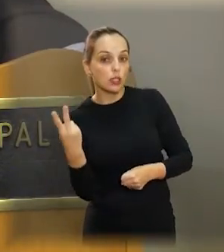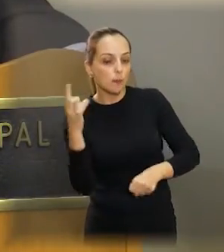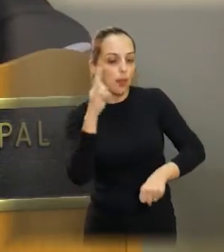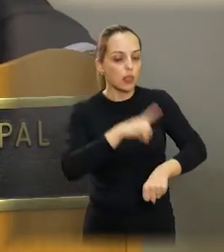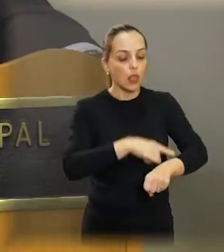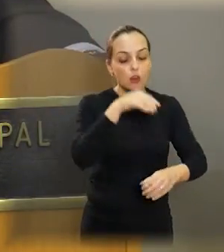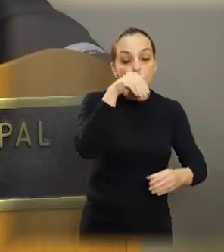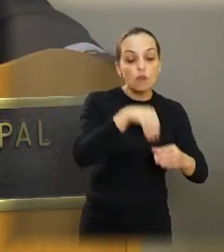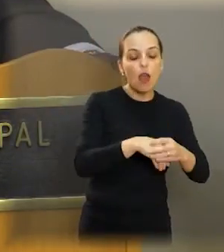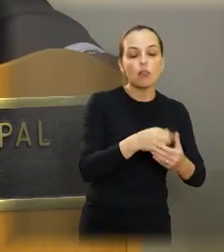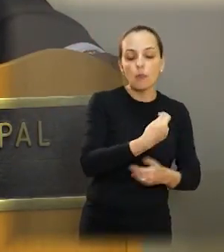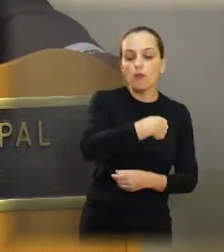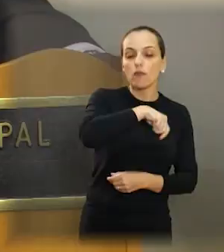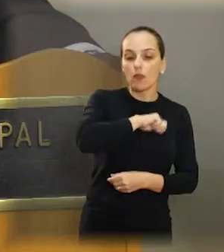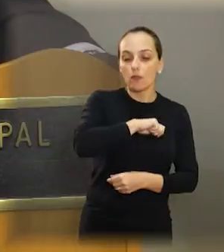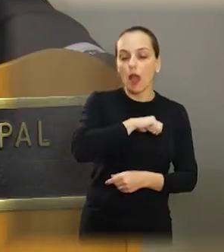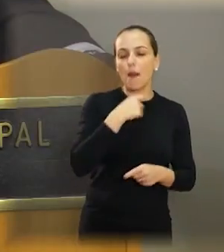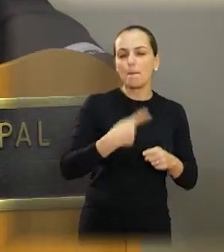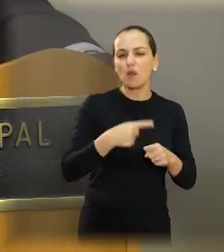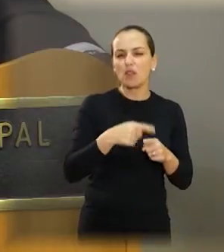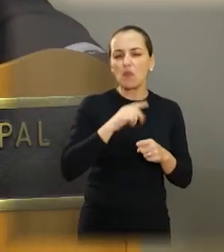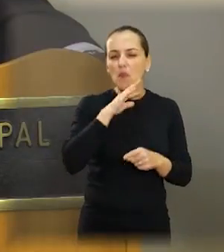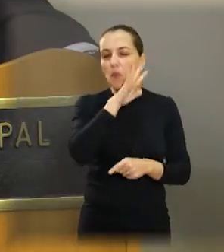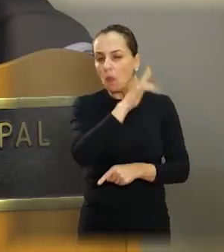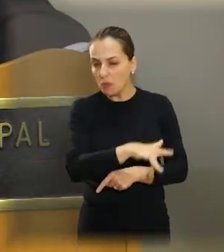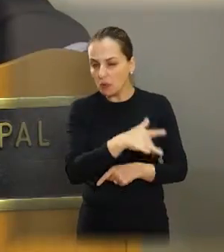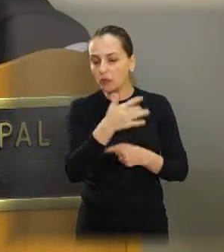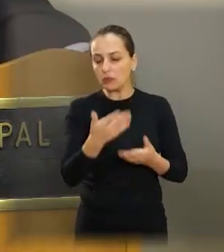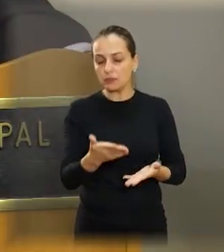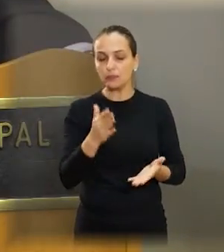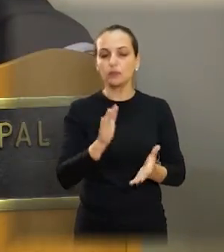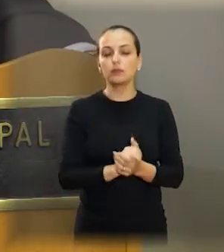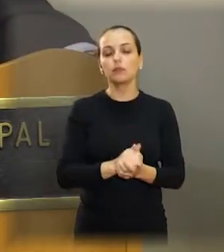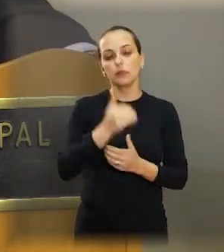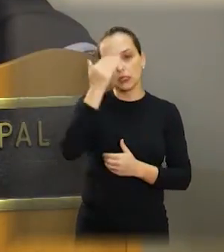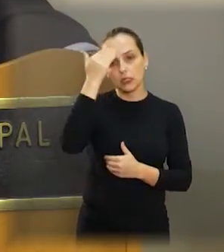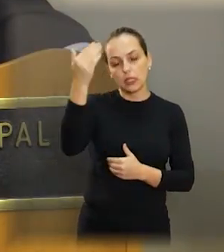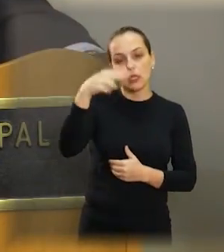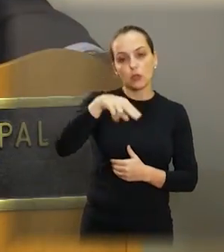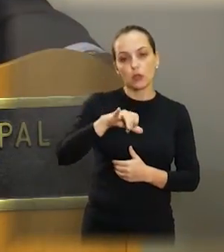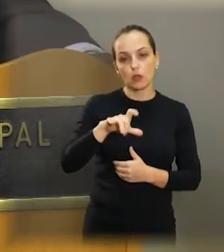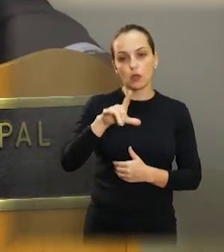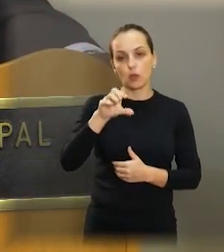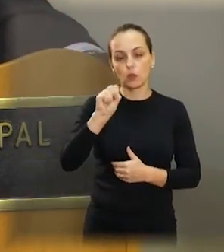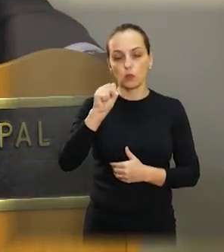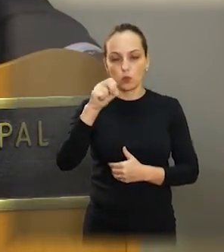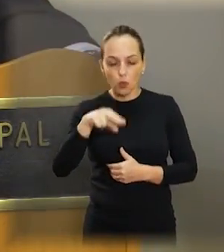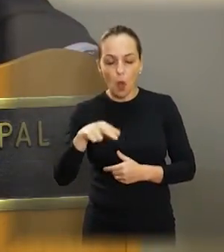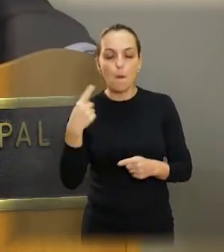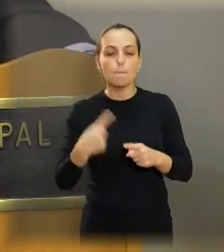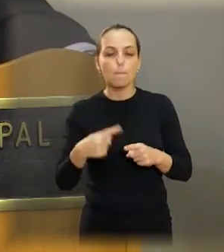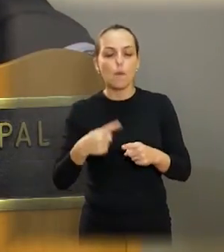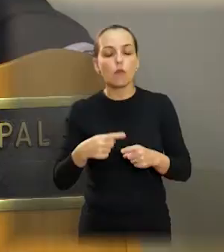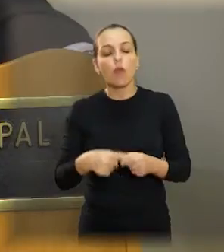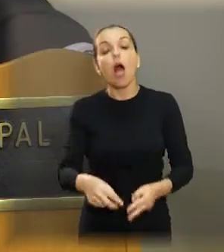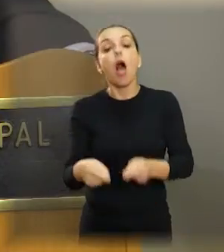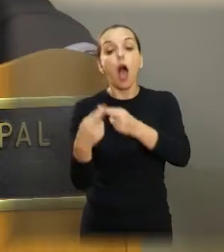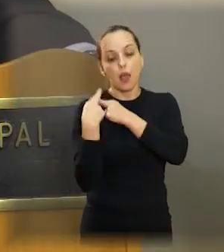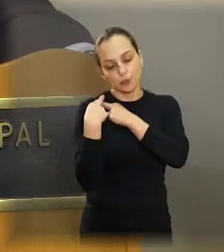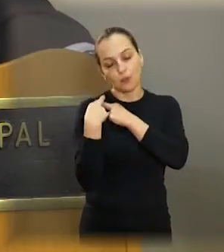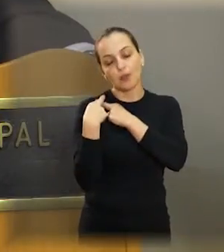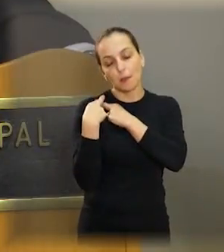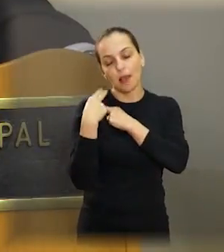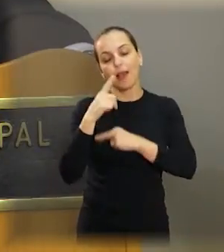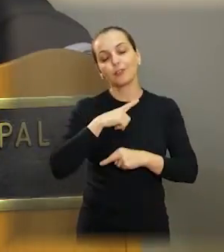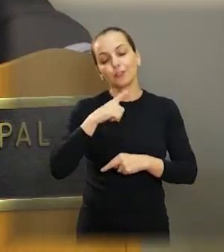Inclusive estava crítico ali. O Nilson Carneiro, também agradecer muito ao Nilson Carneiro pela acessibilidade e pela responsabilidade que esteve naqueles